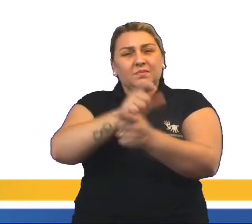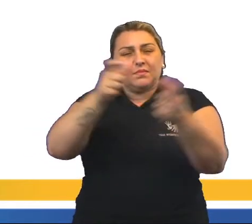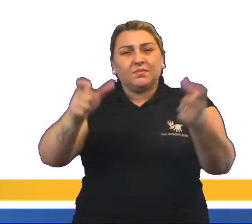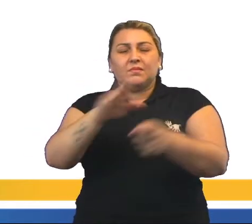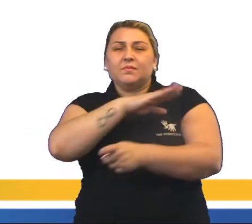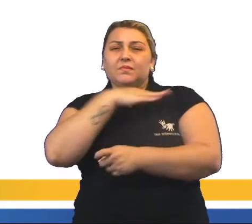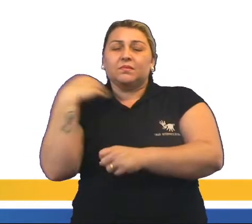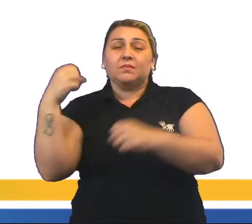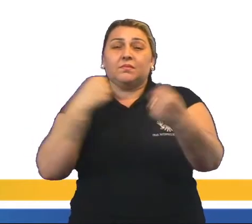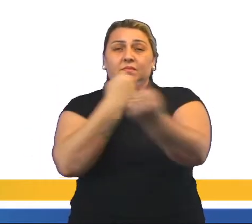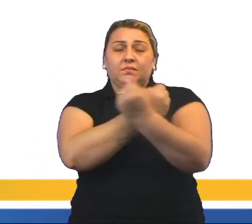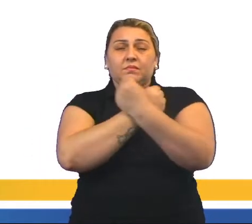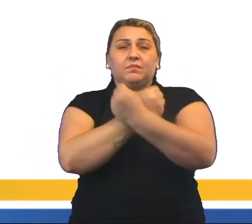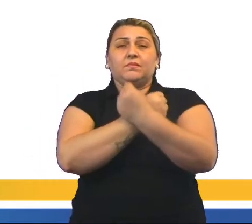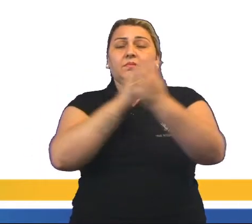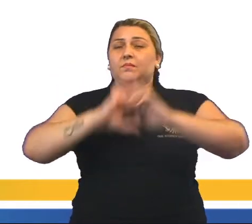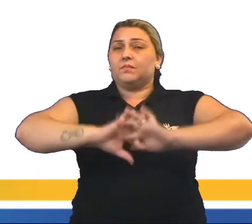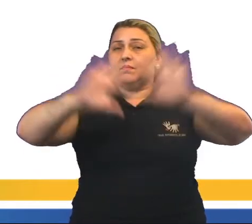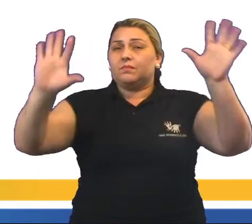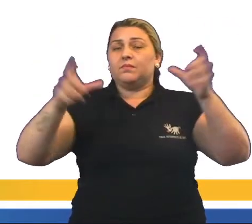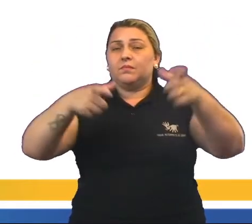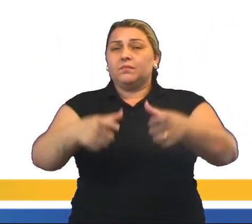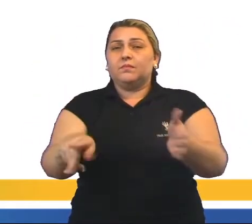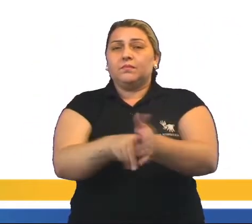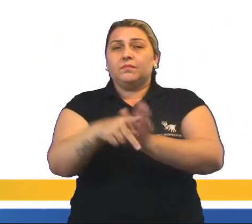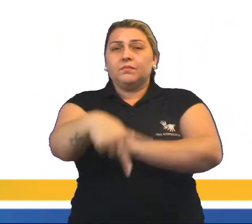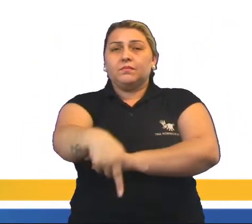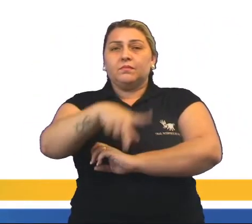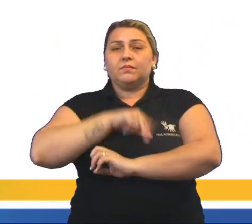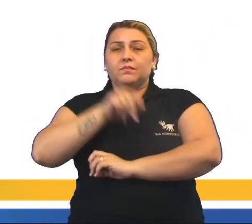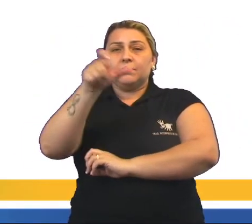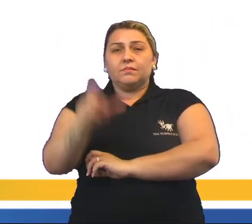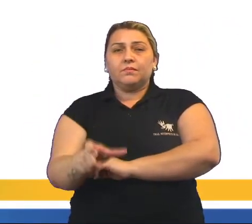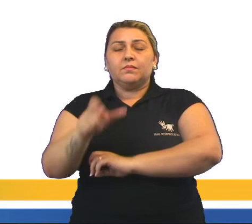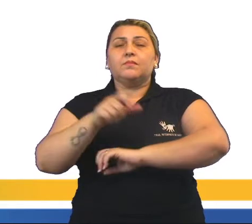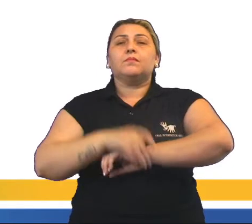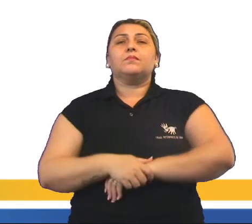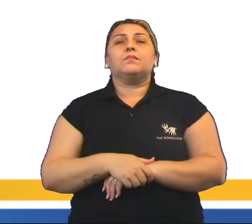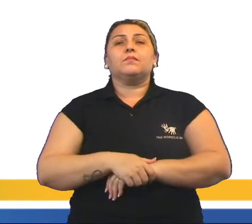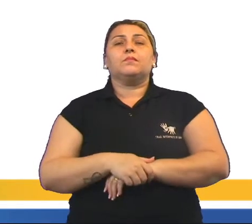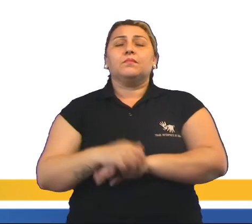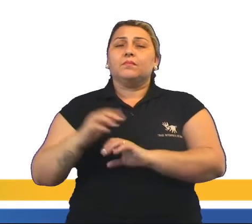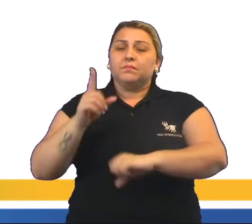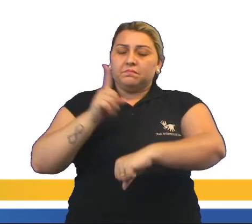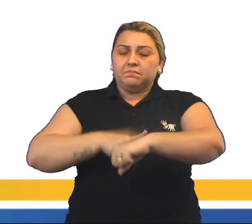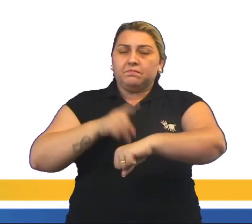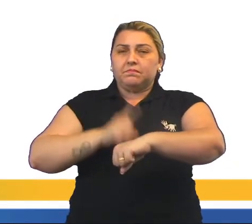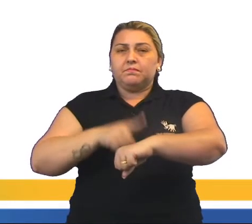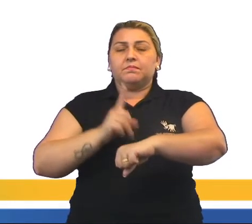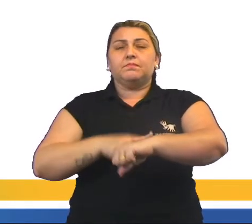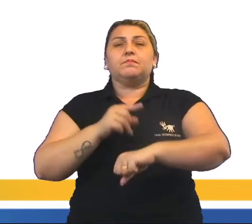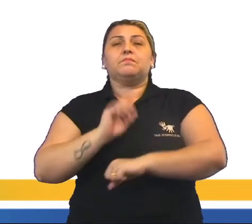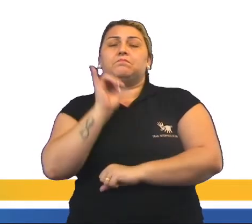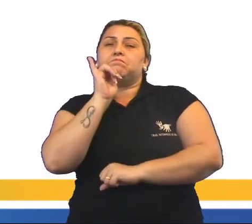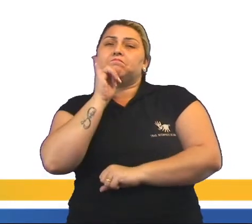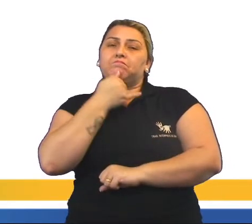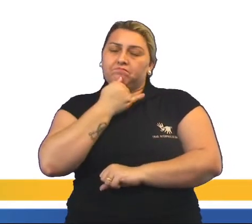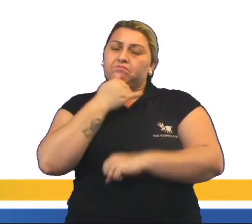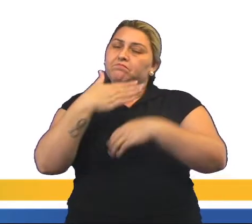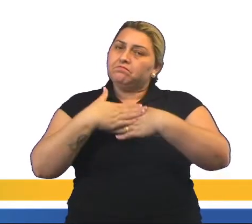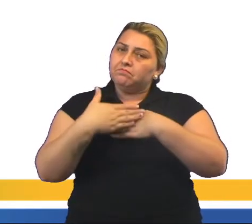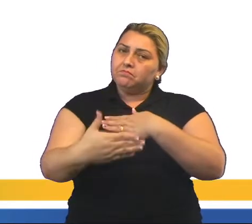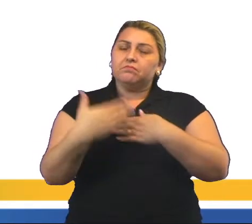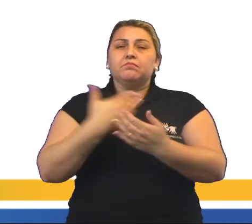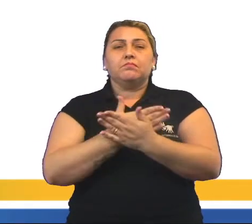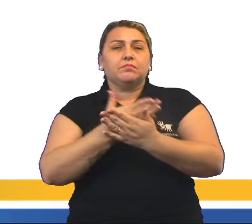deixando o território livre para a ocupação portuguesa. Então, foi um momento muito triste e, a partir daí,